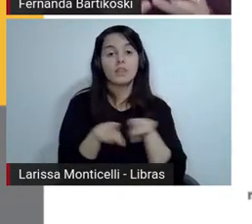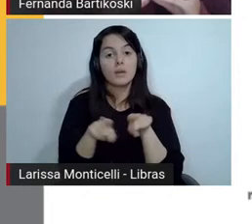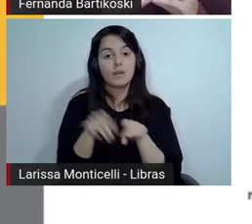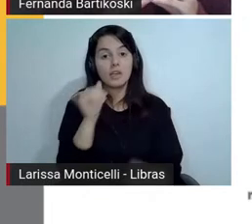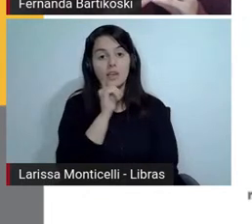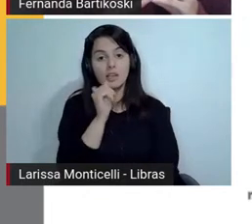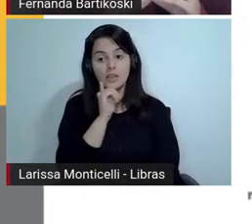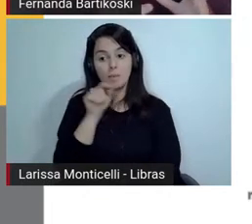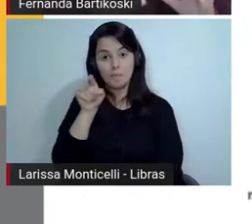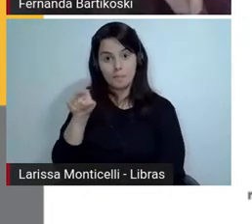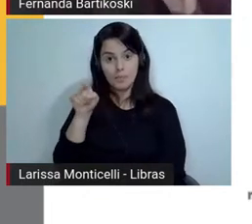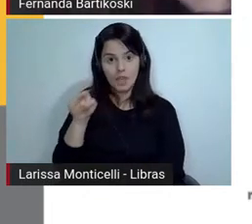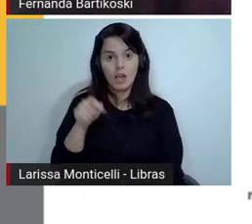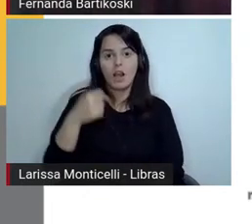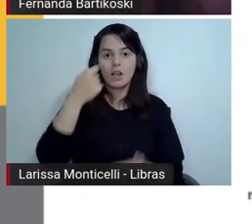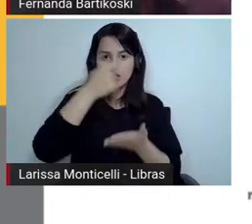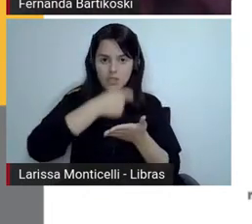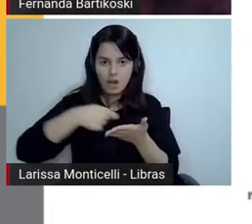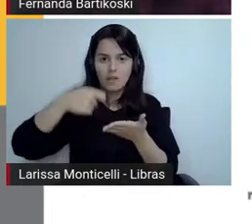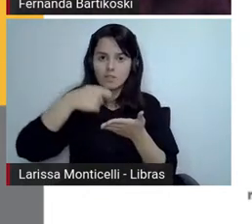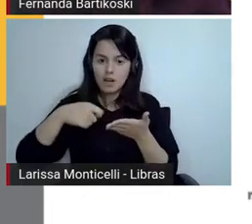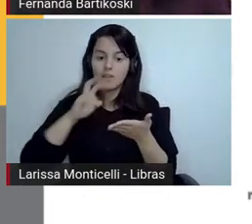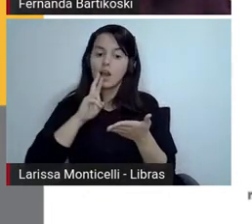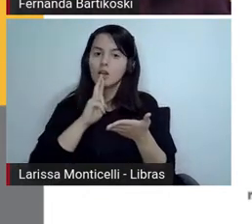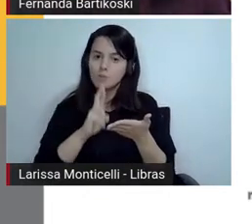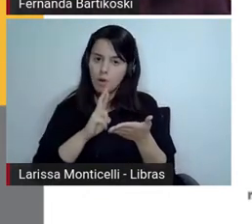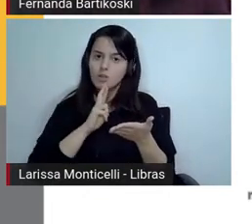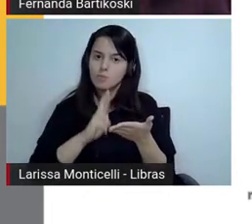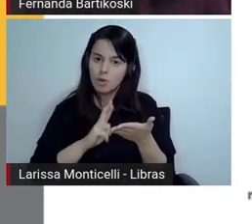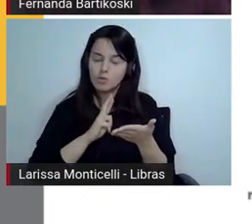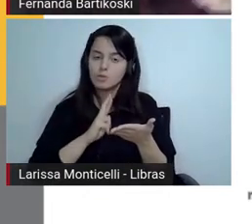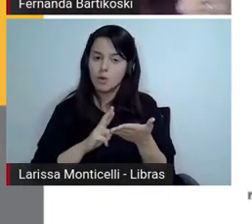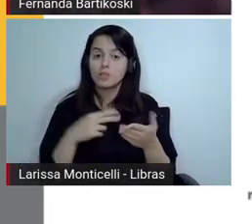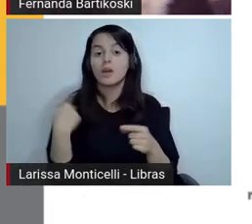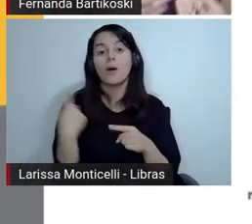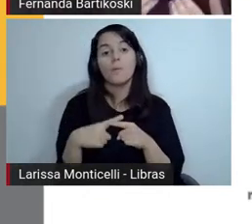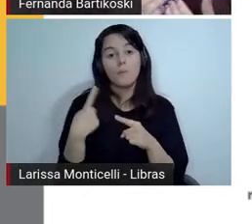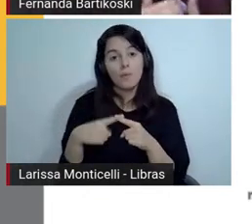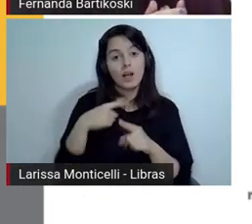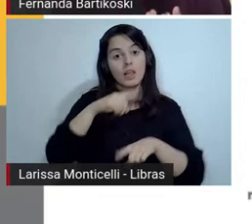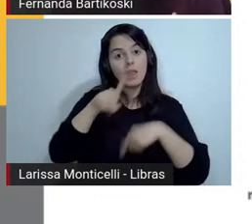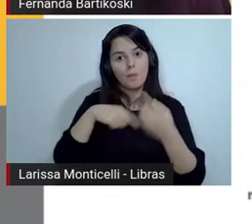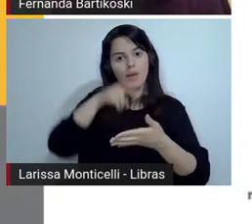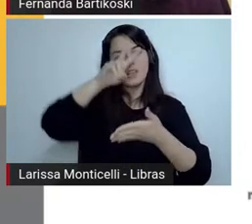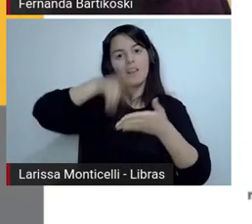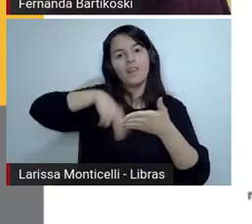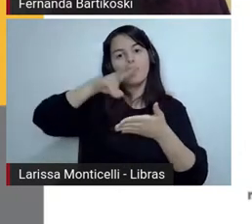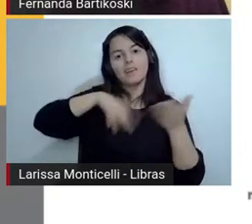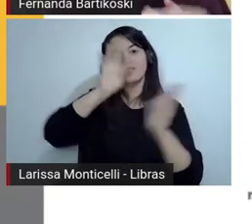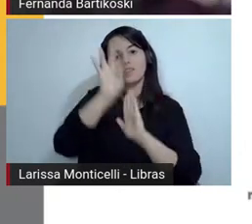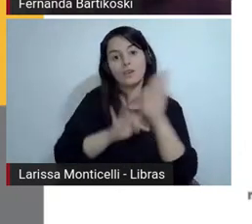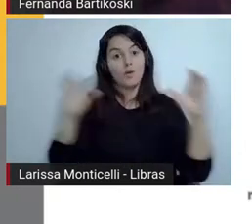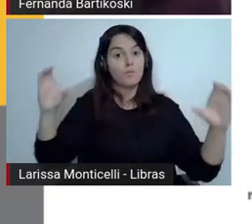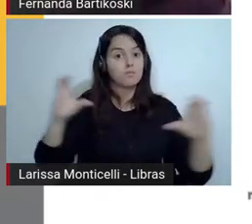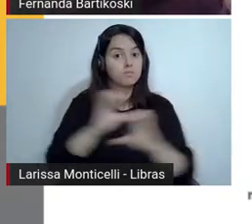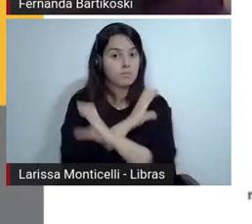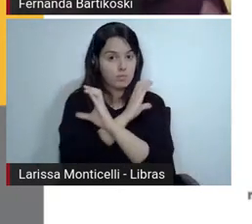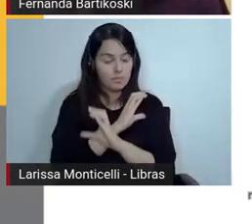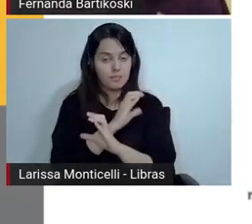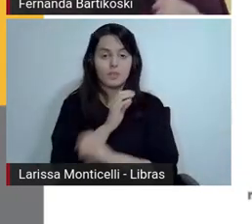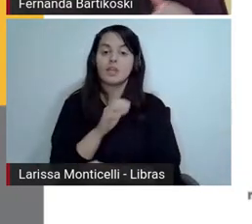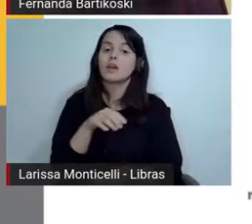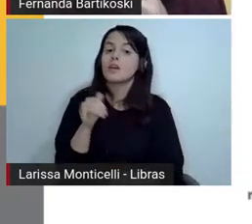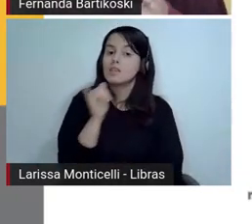porque aí sim nós vamos fizemos a nossa enquete e eles vão proceder a leitura né nós vamos